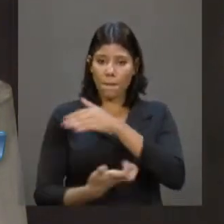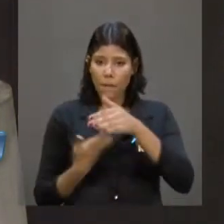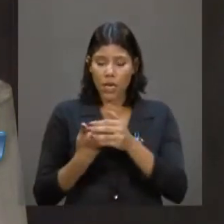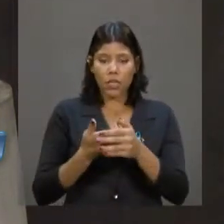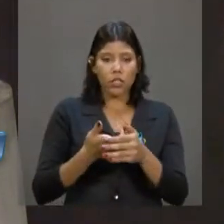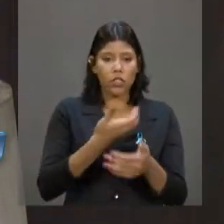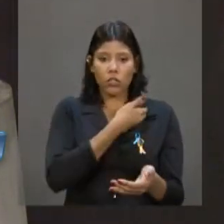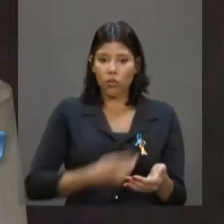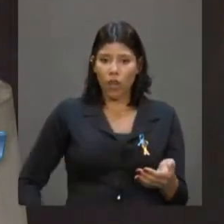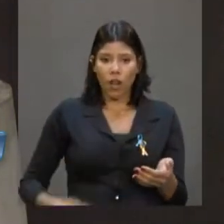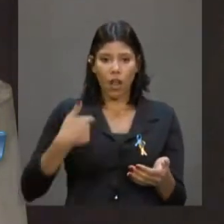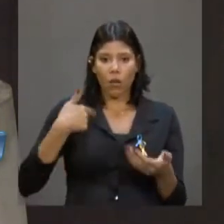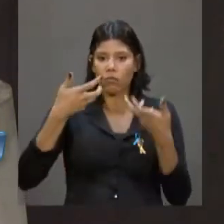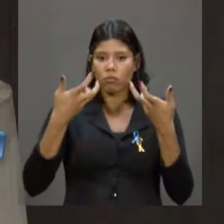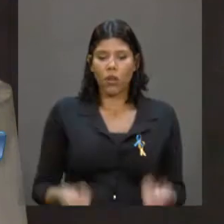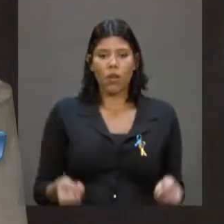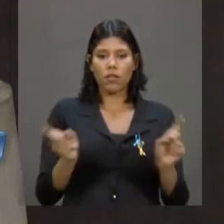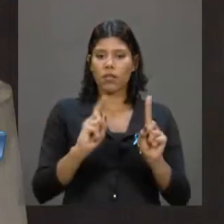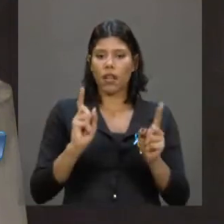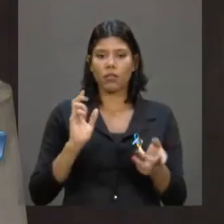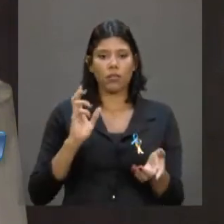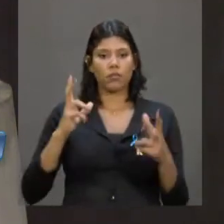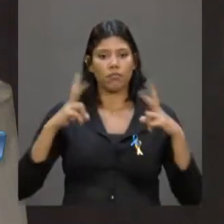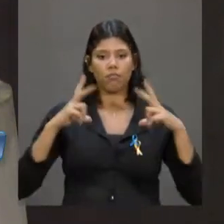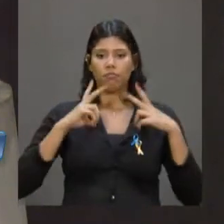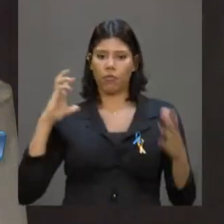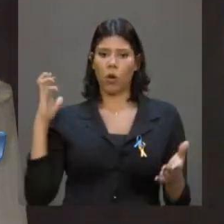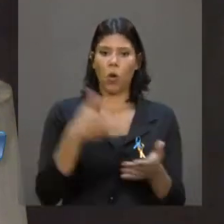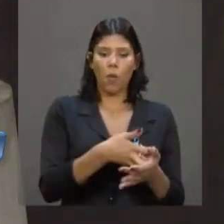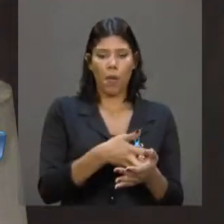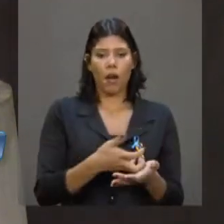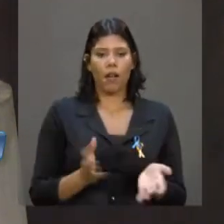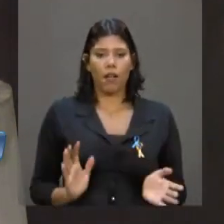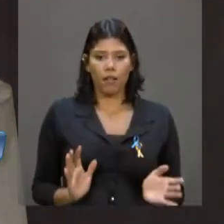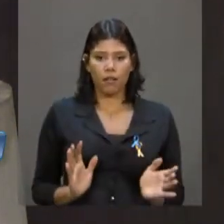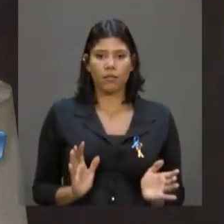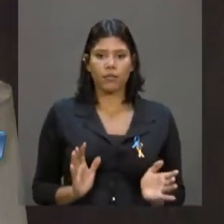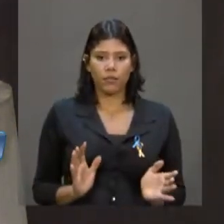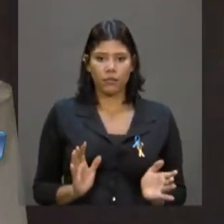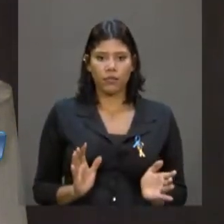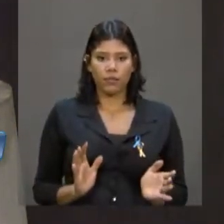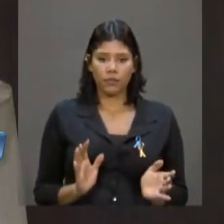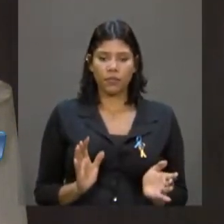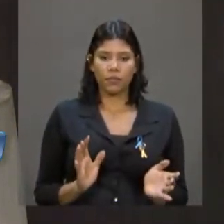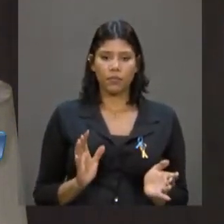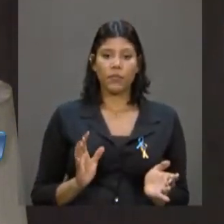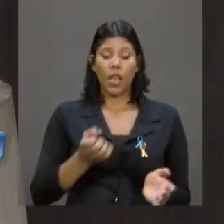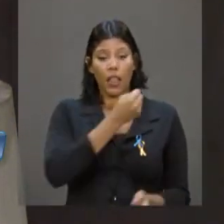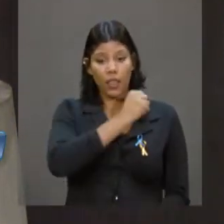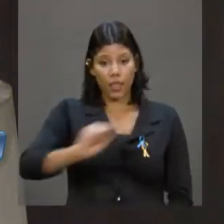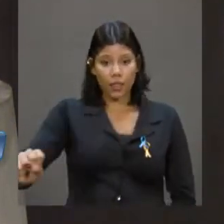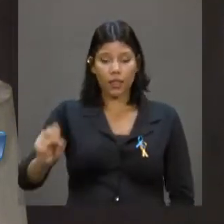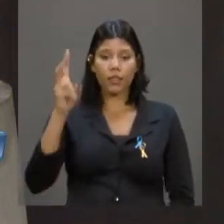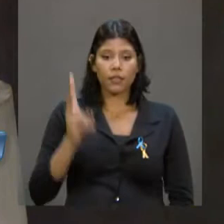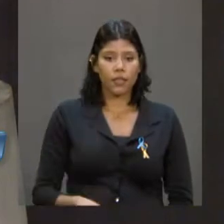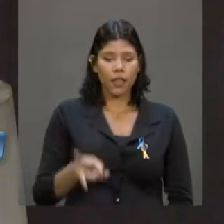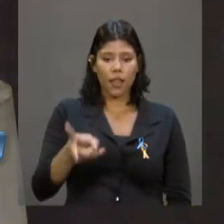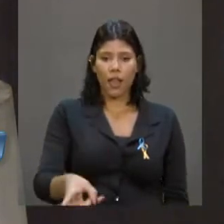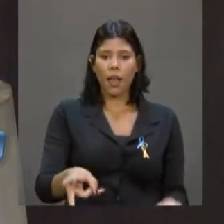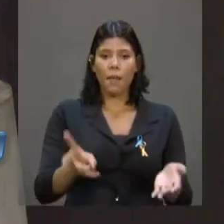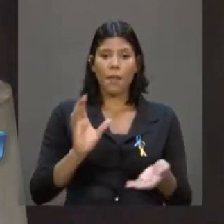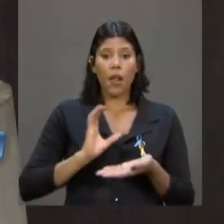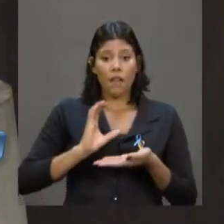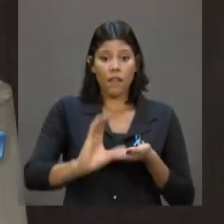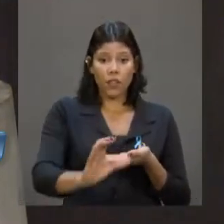para isso, é muito importante essa agenda de defesa do